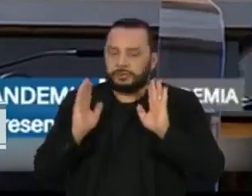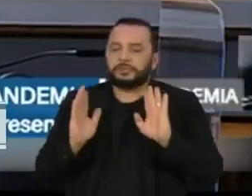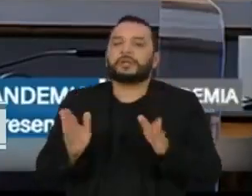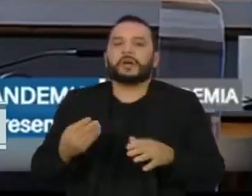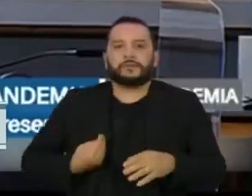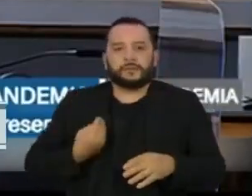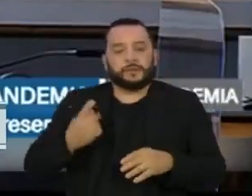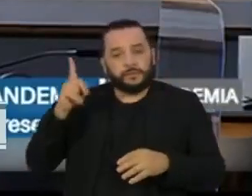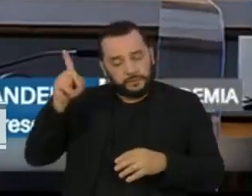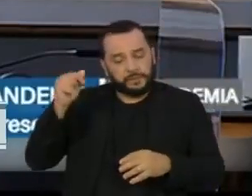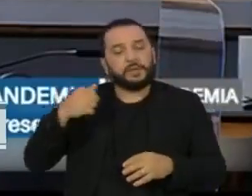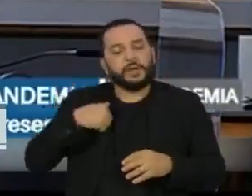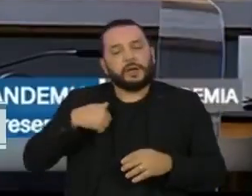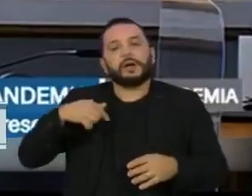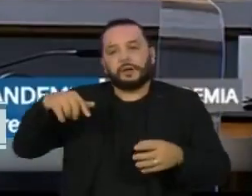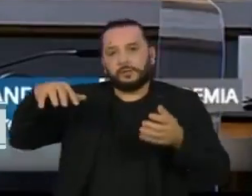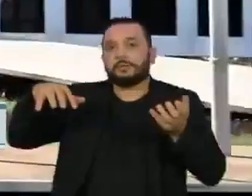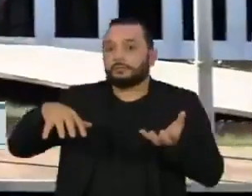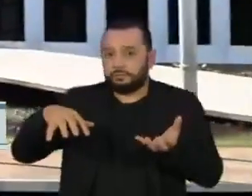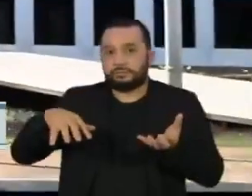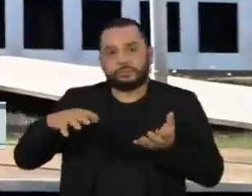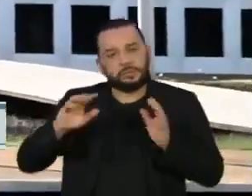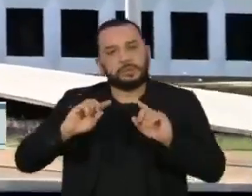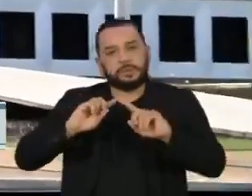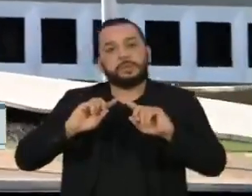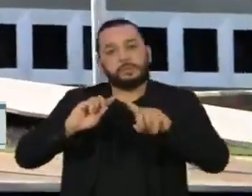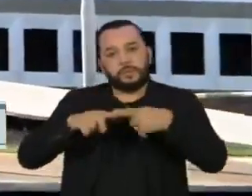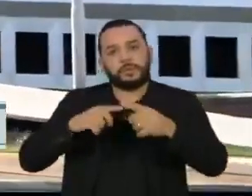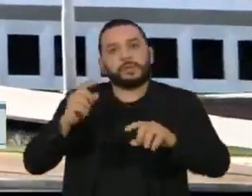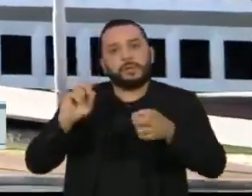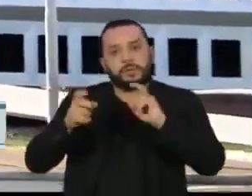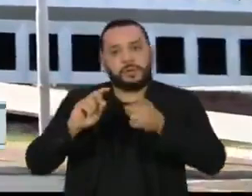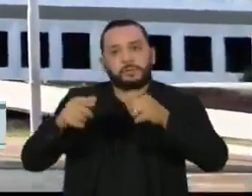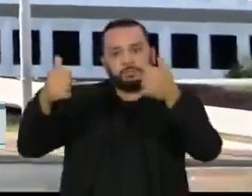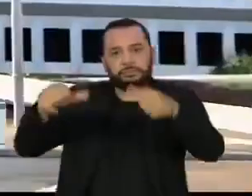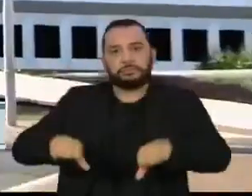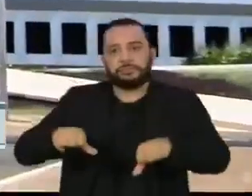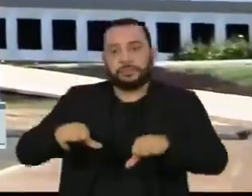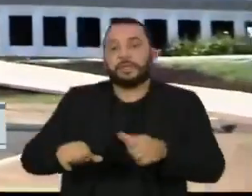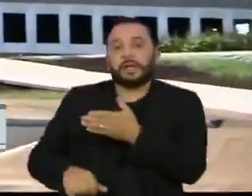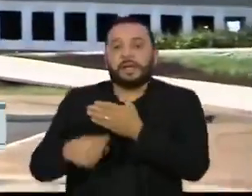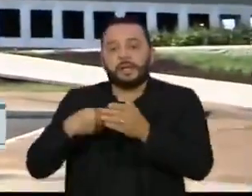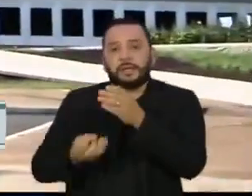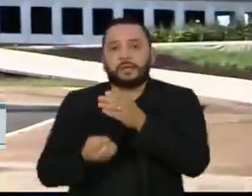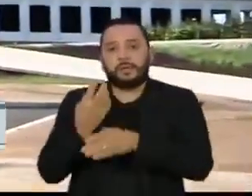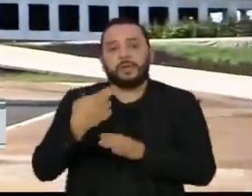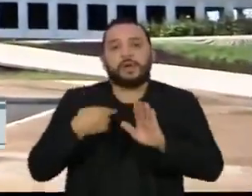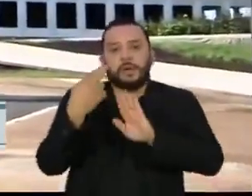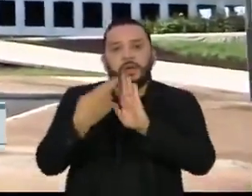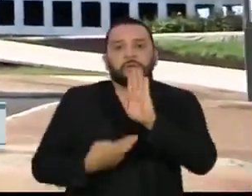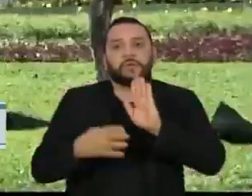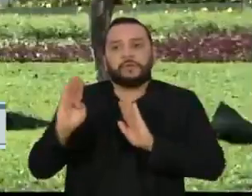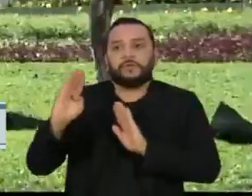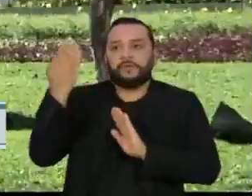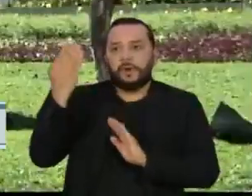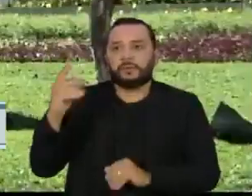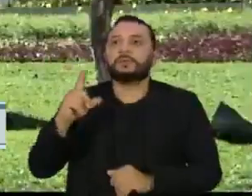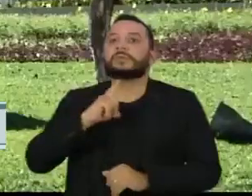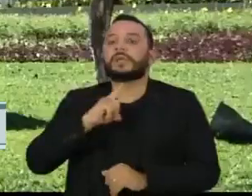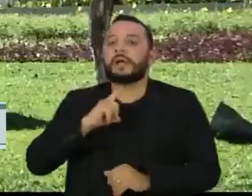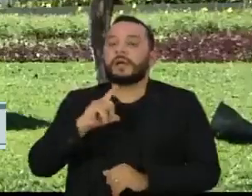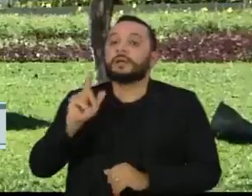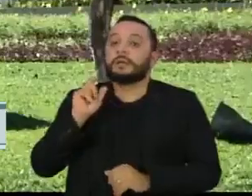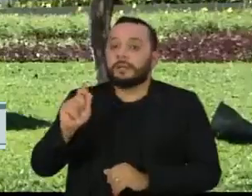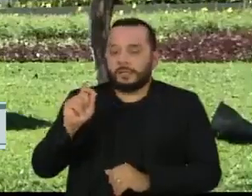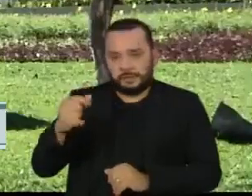Congresso quando a sessão foi suspensa. Ele quem produziu um relatório falso em que indicava uma suposta